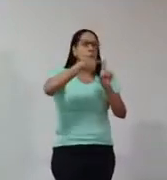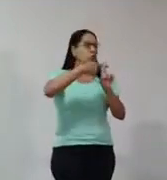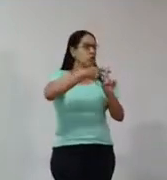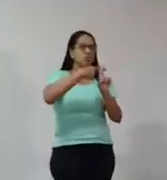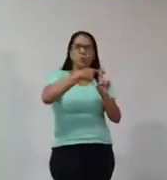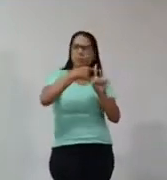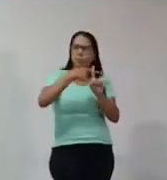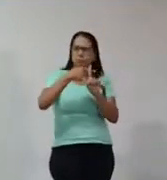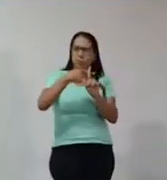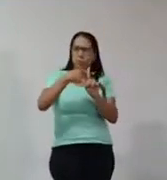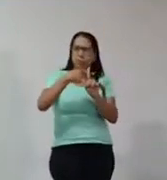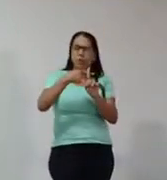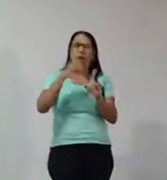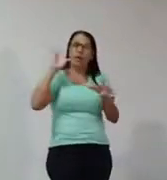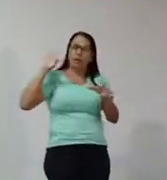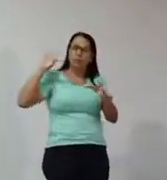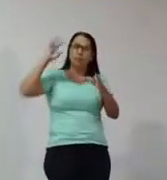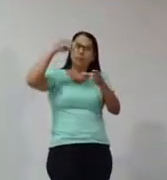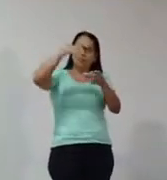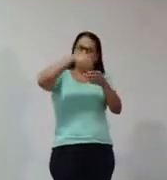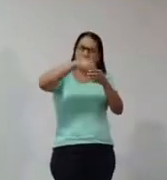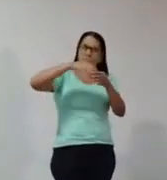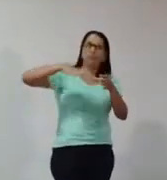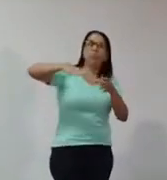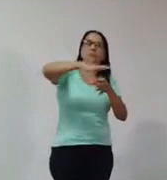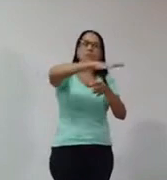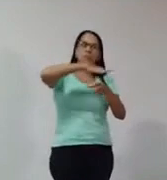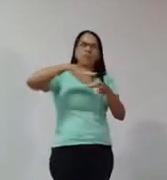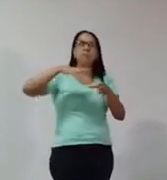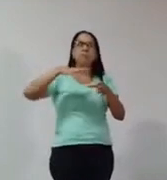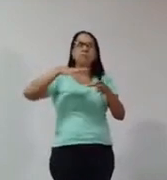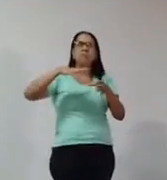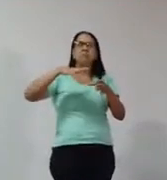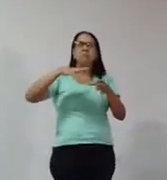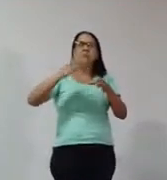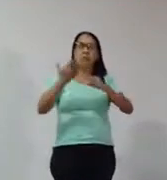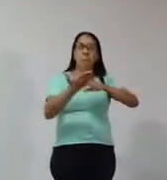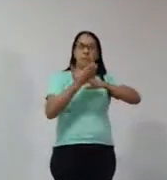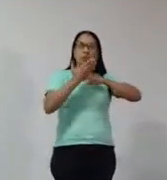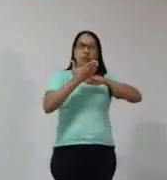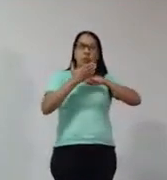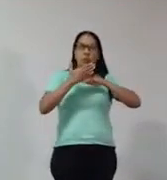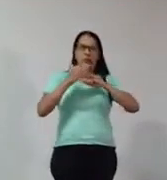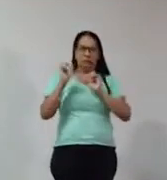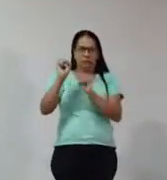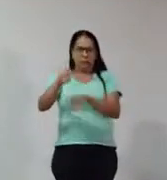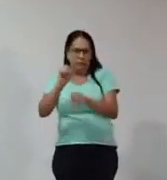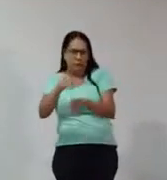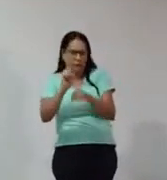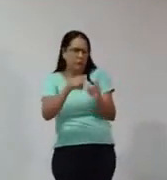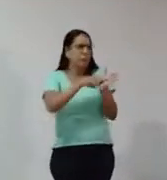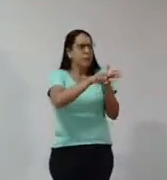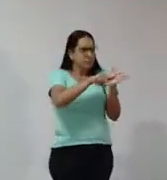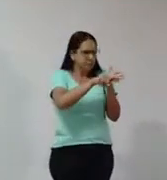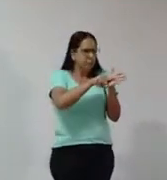Então, é dentro desse contexto que a arte entrou com muita força nas nossas pesquisas.